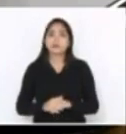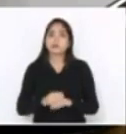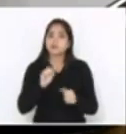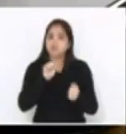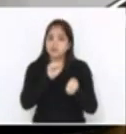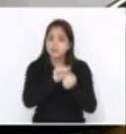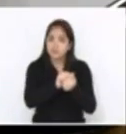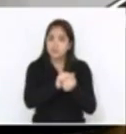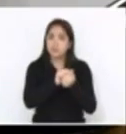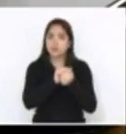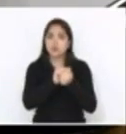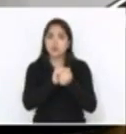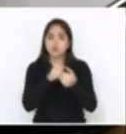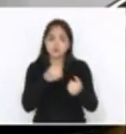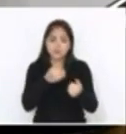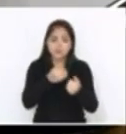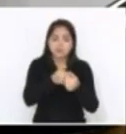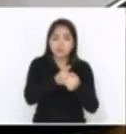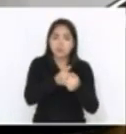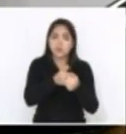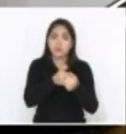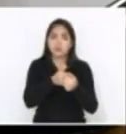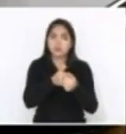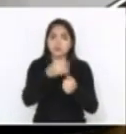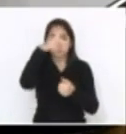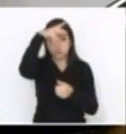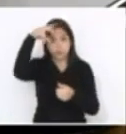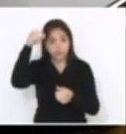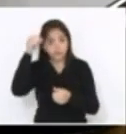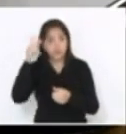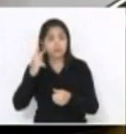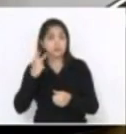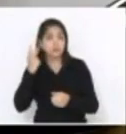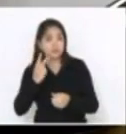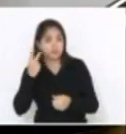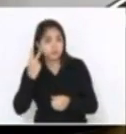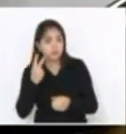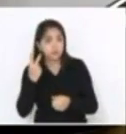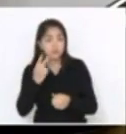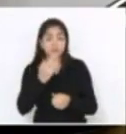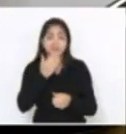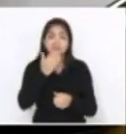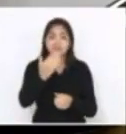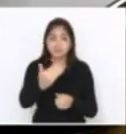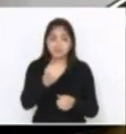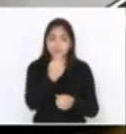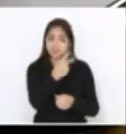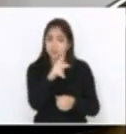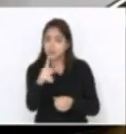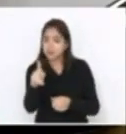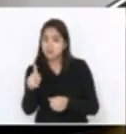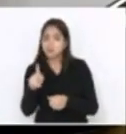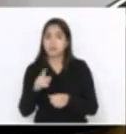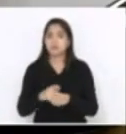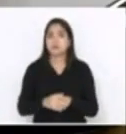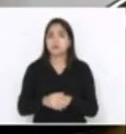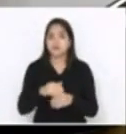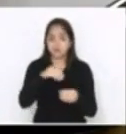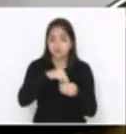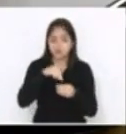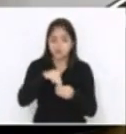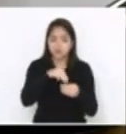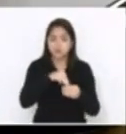próximos dos nossos prefeitos, das nossas câmaras de vereadores e das demandas municipais, que nem